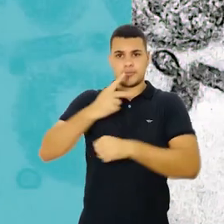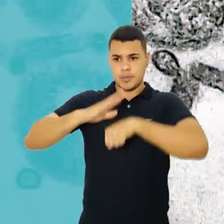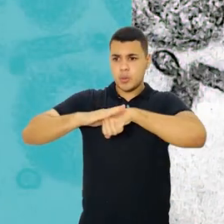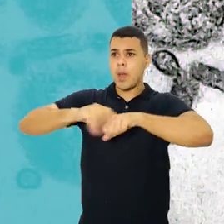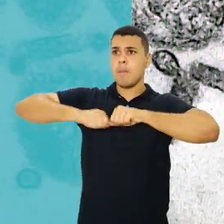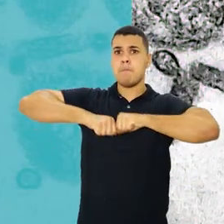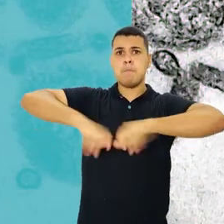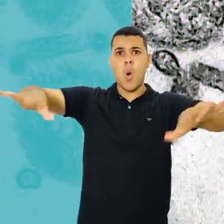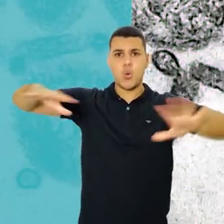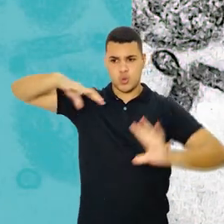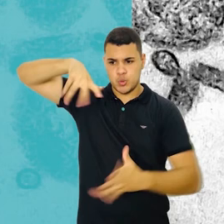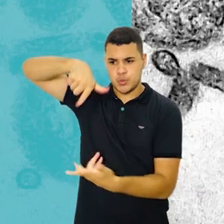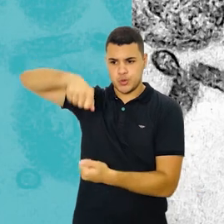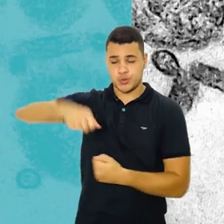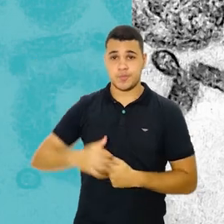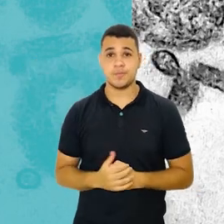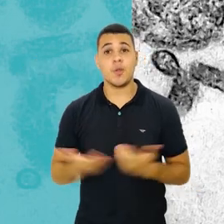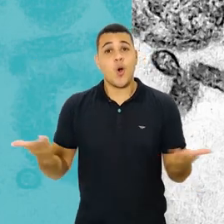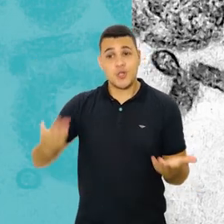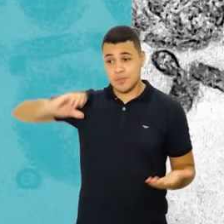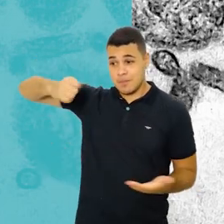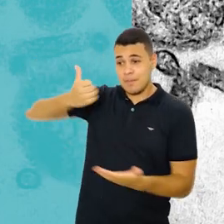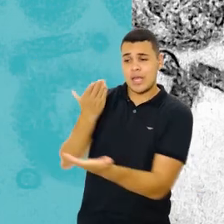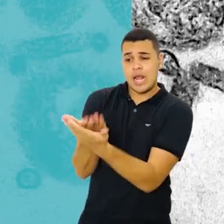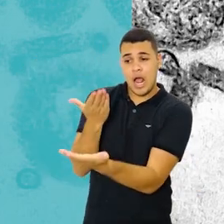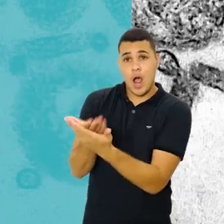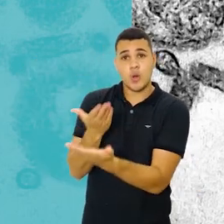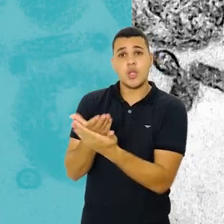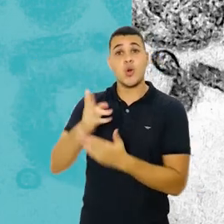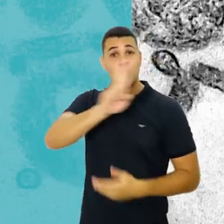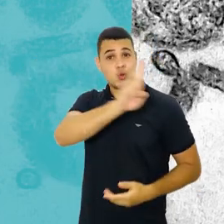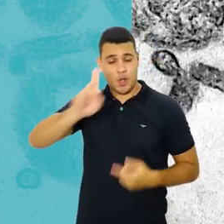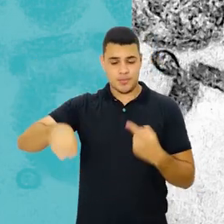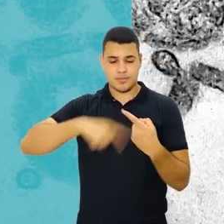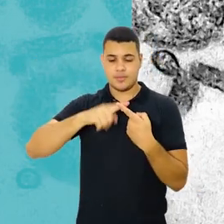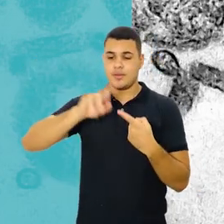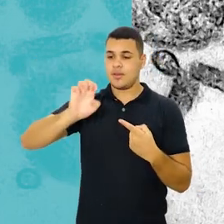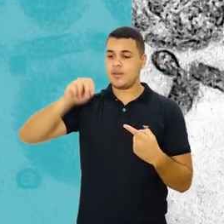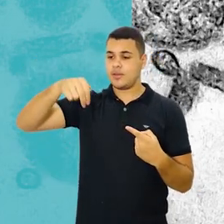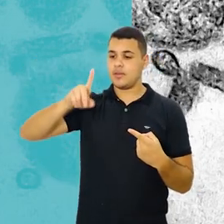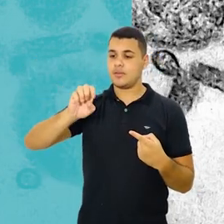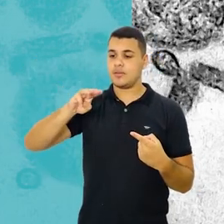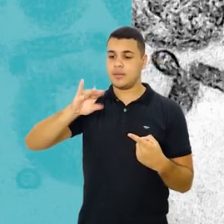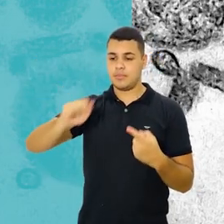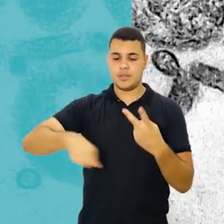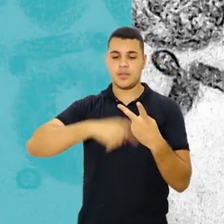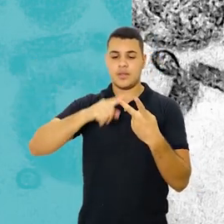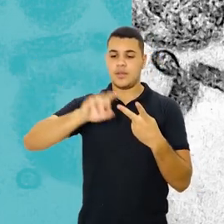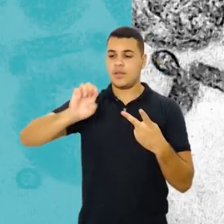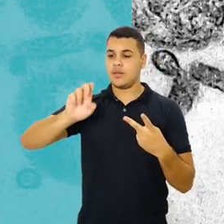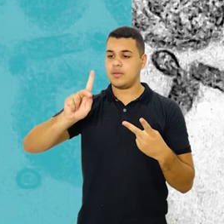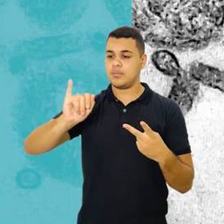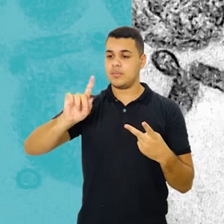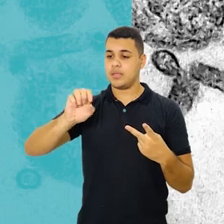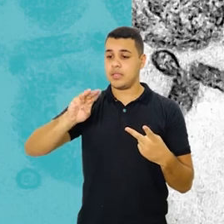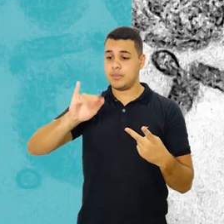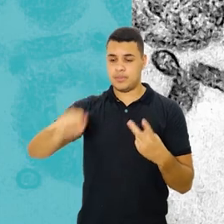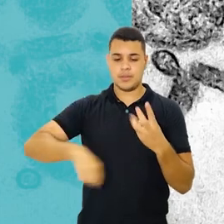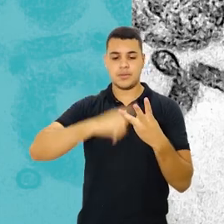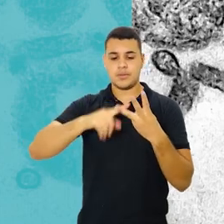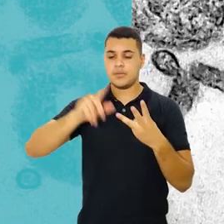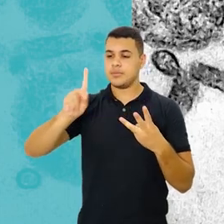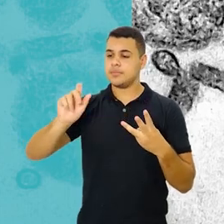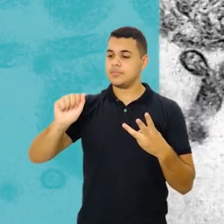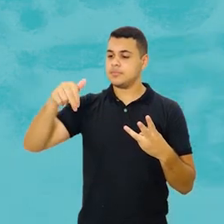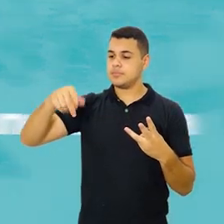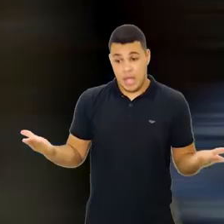Ciência e Saúde em Tempos de Pandemia Na aula de hoje, Endemia, Epidemia